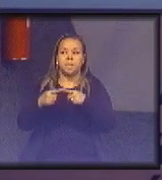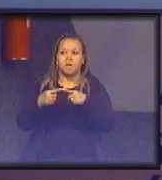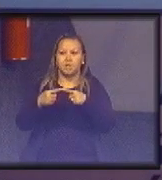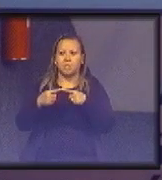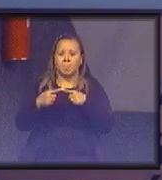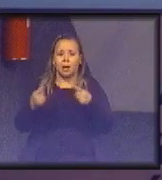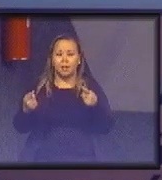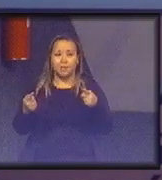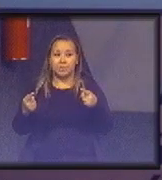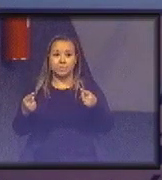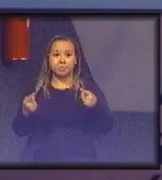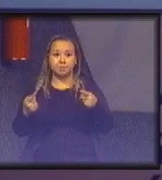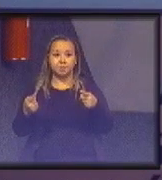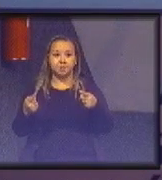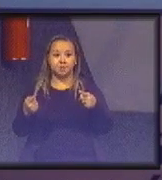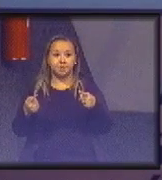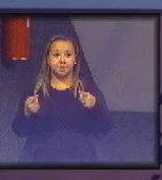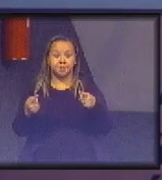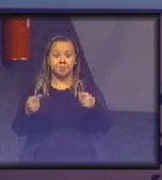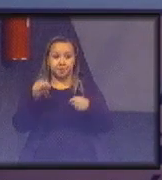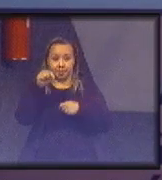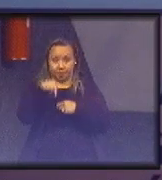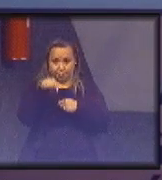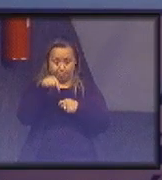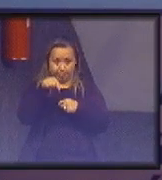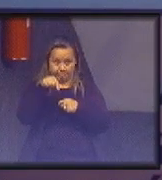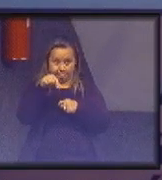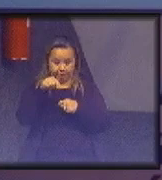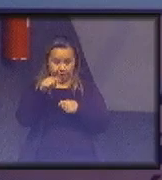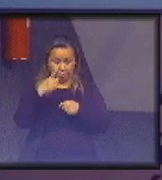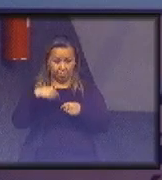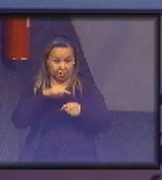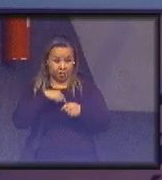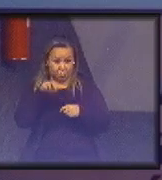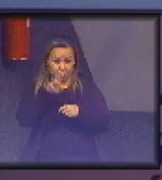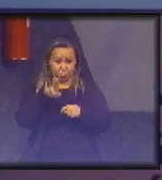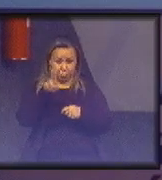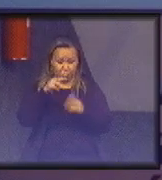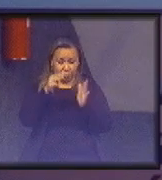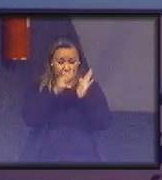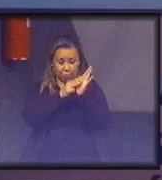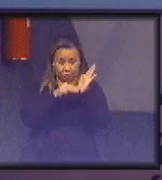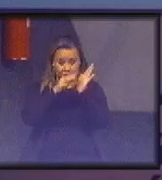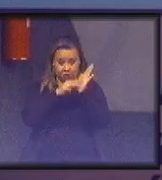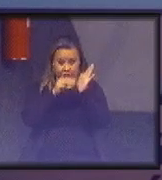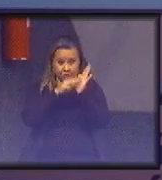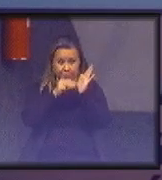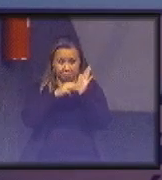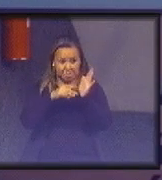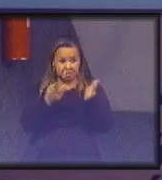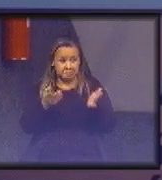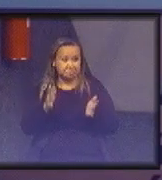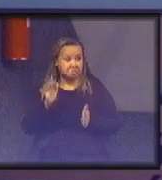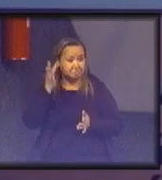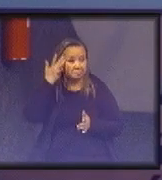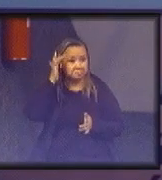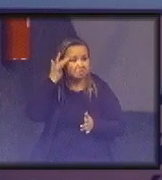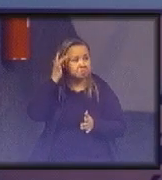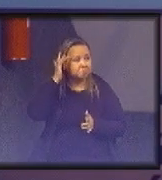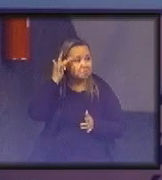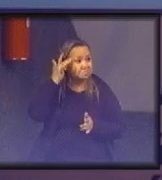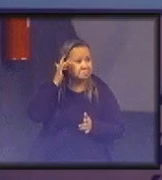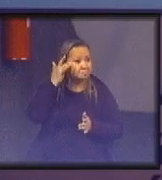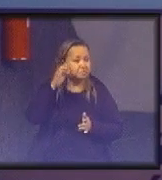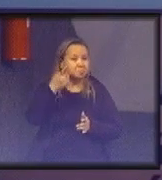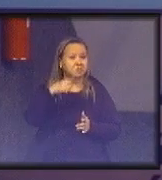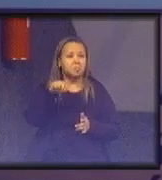mas aí é o seguinte, esse, a gente utilizou um método, que aí, não sei se tem gente aqui da área da matemática, da estatística,